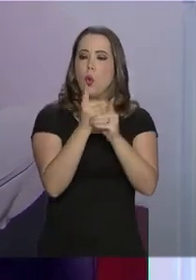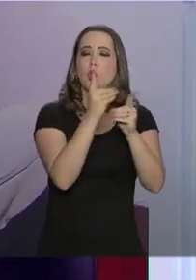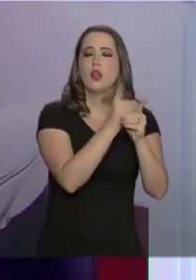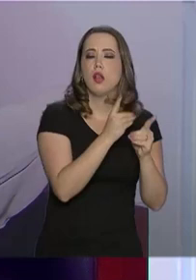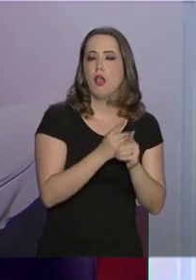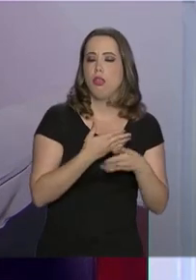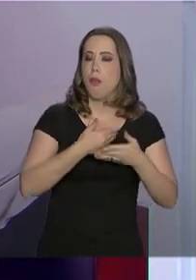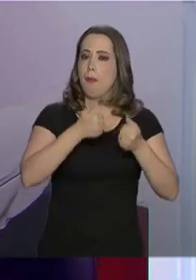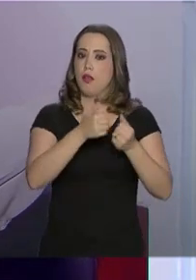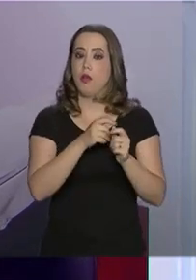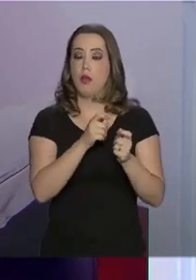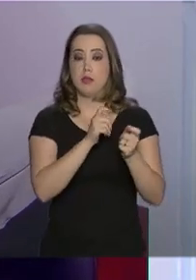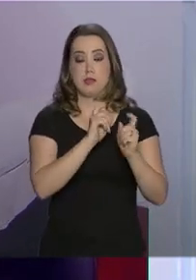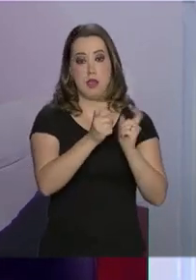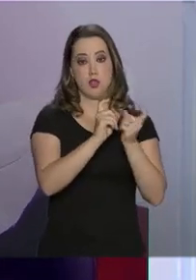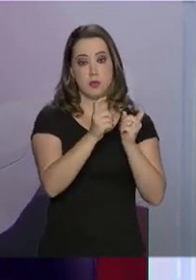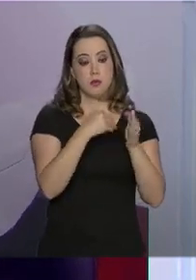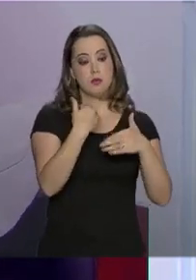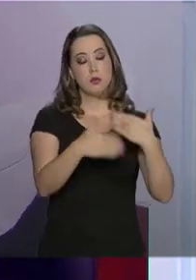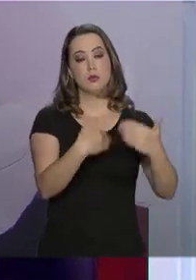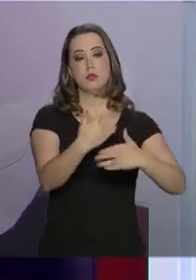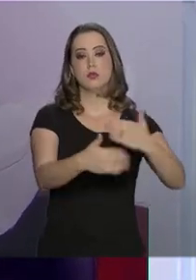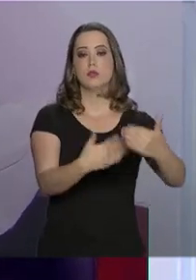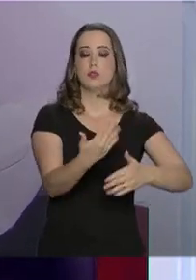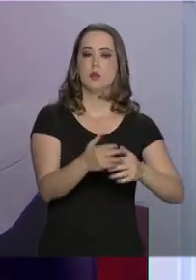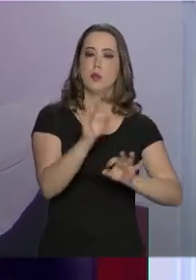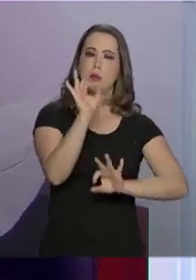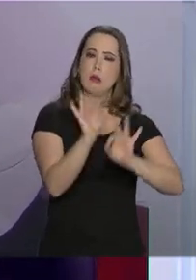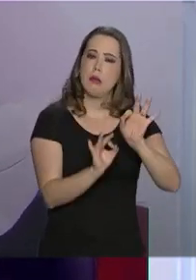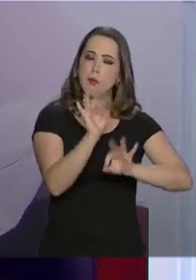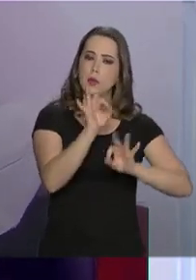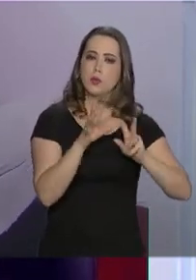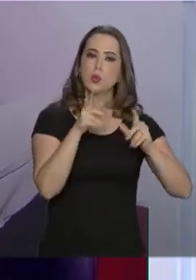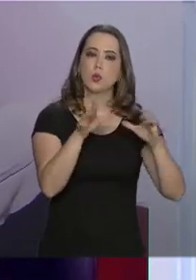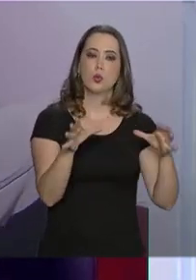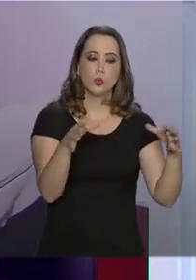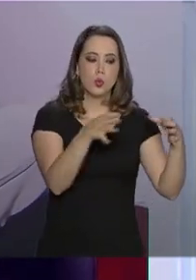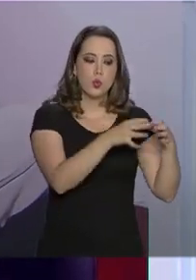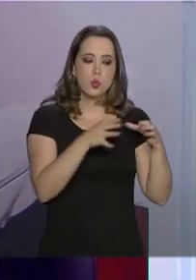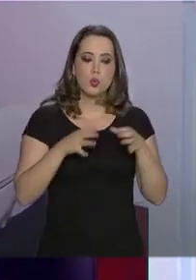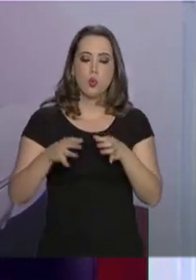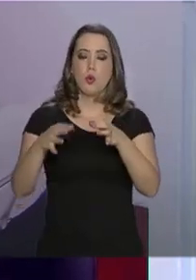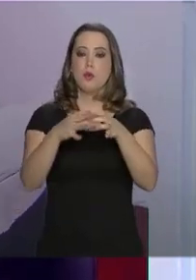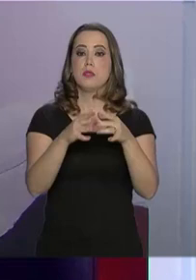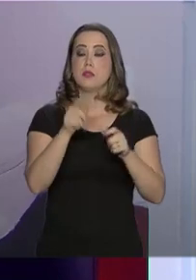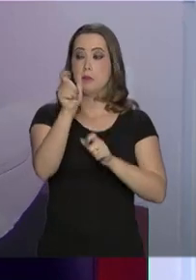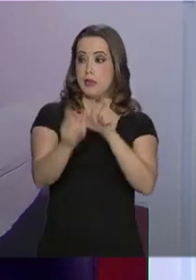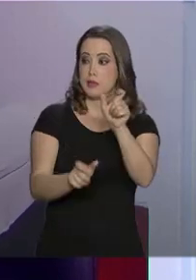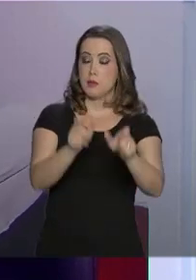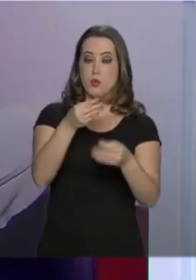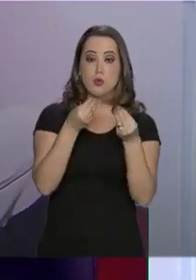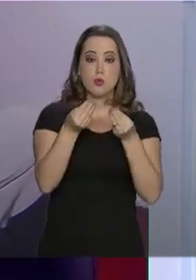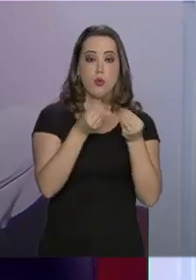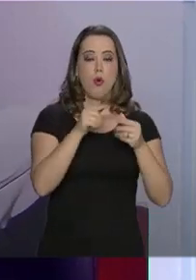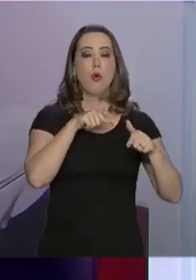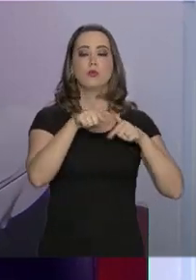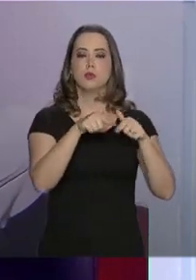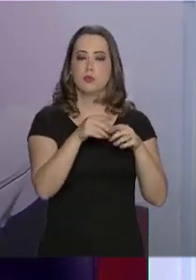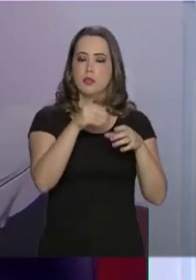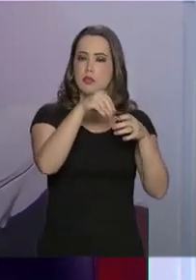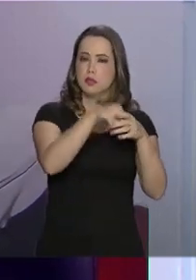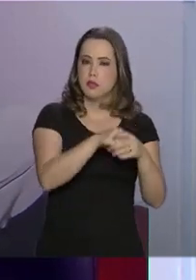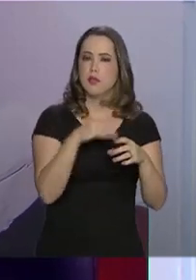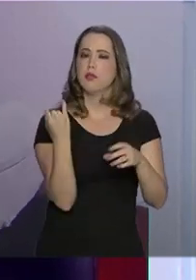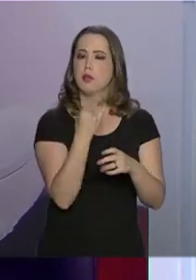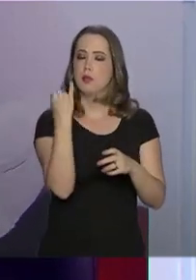práticas de gestão do desenvolvimento, da estrutura organizacional e dos agentes públicos que exercem um papel fundamental